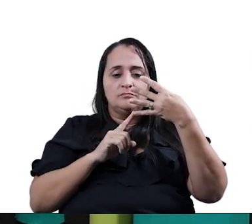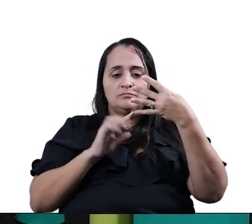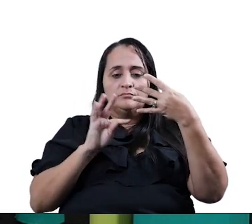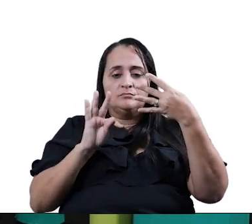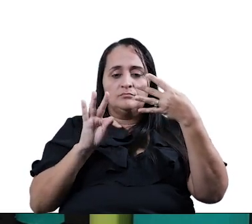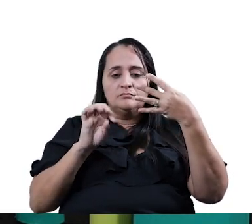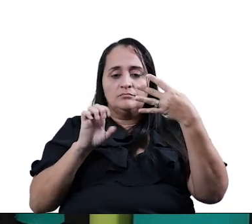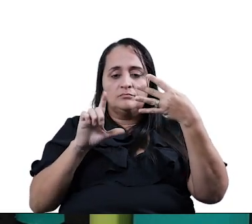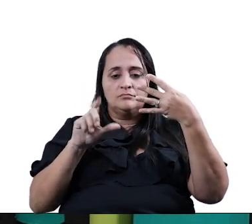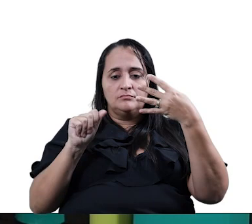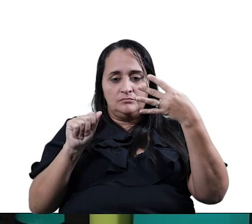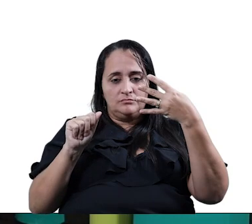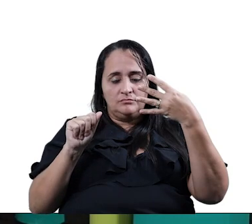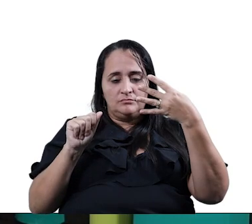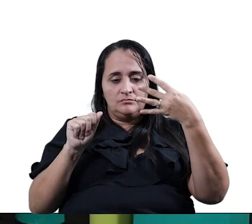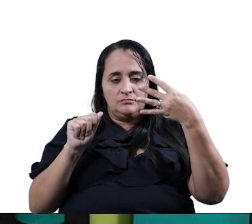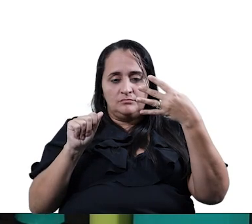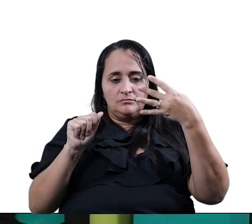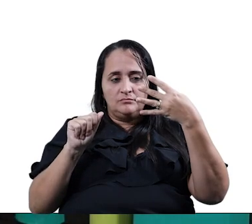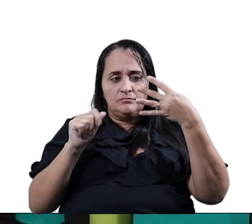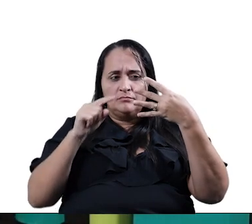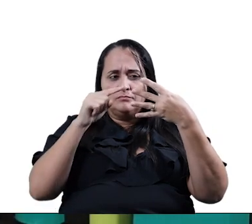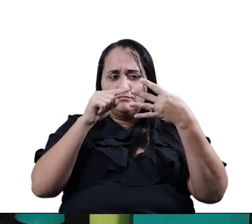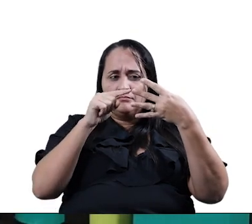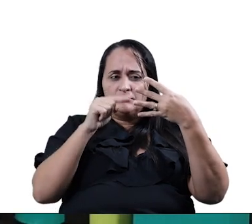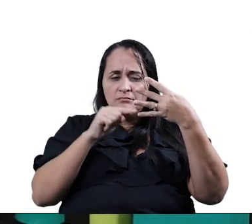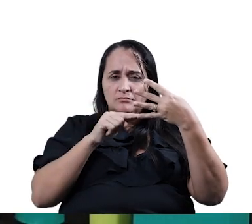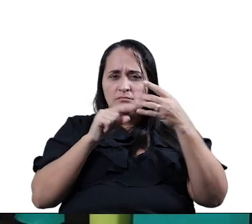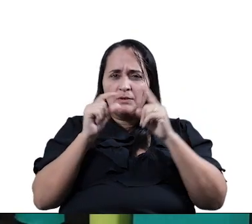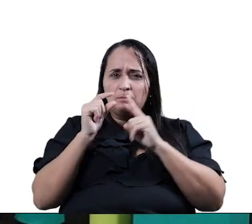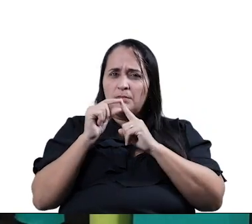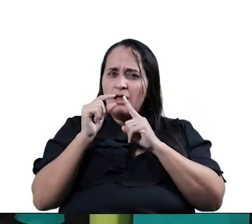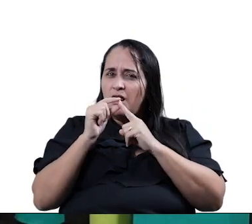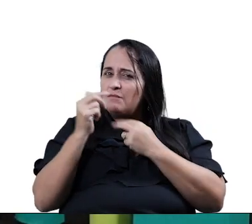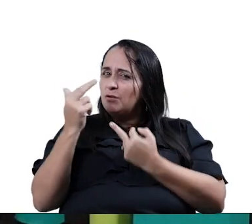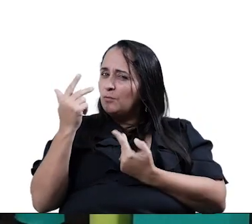Dela Dela Tem palavras iguais Gente?